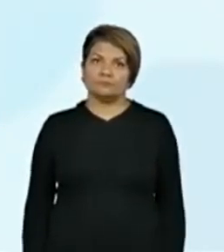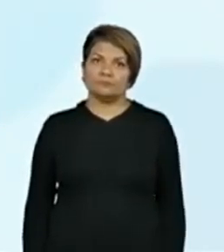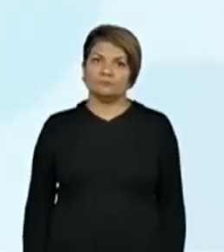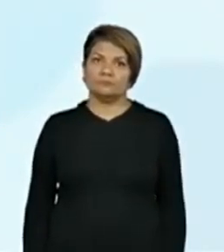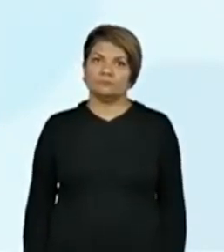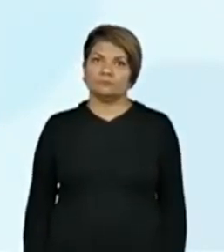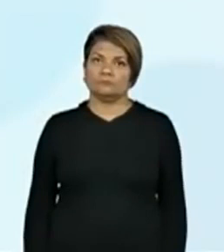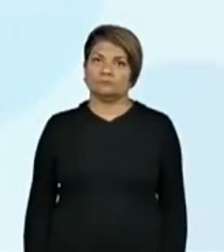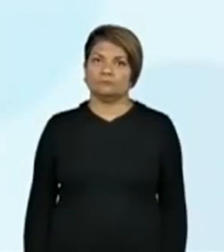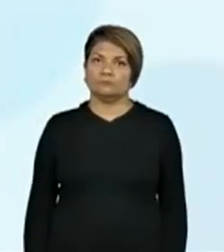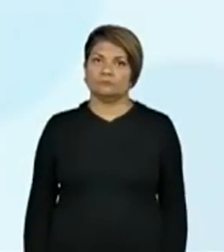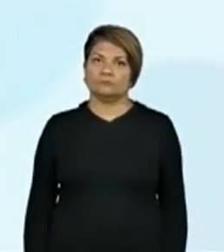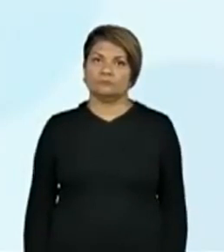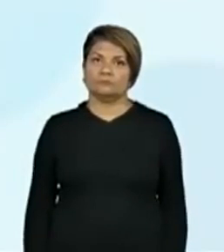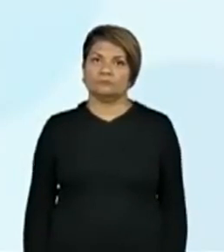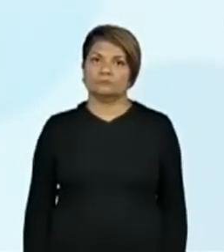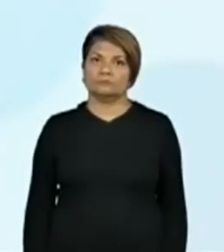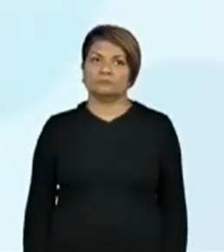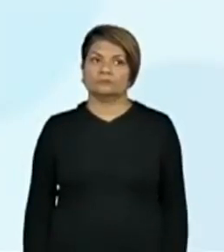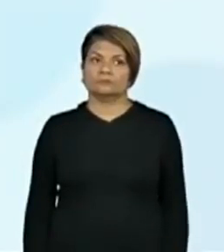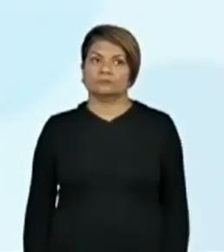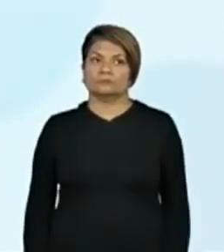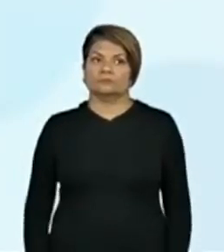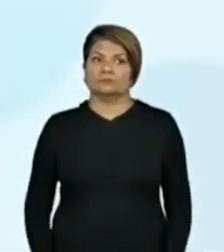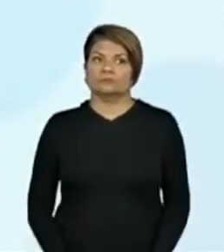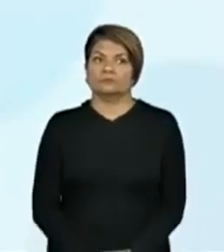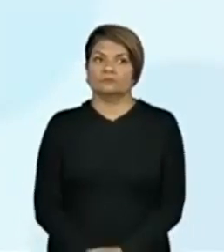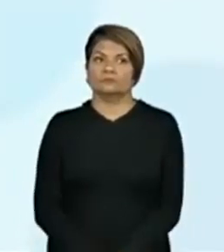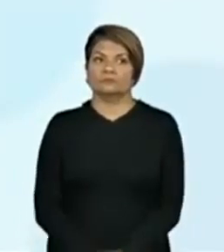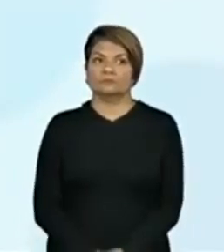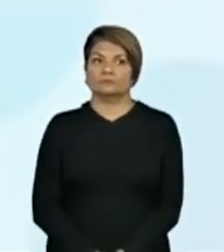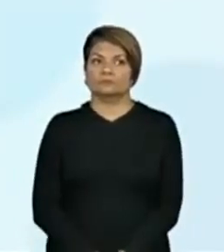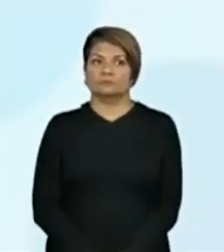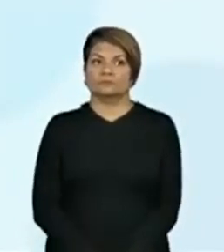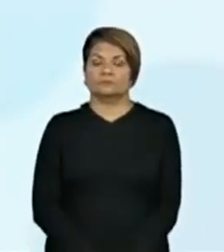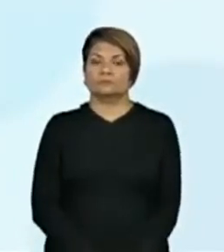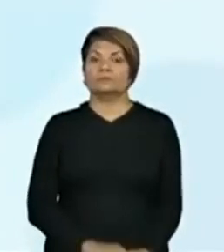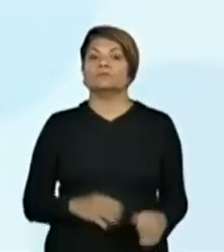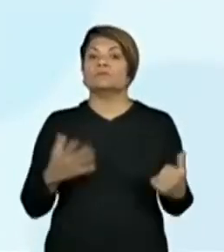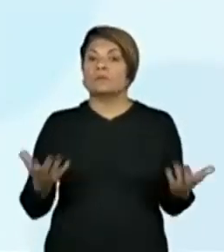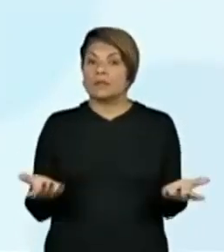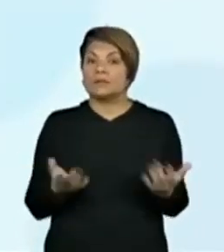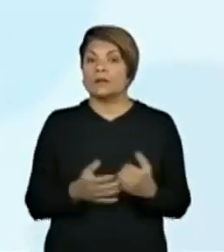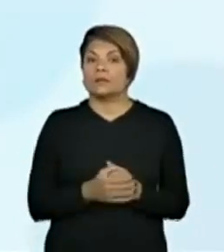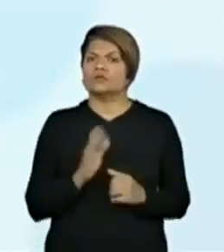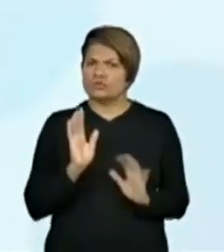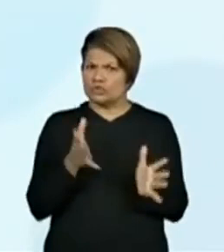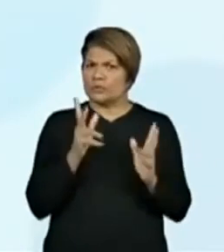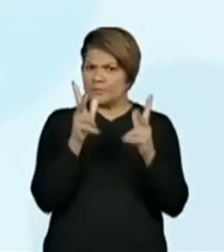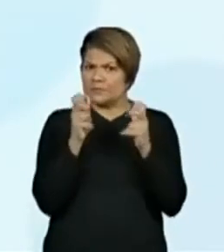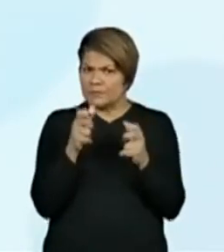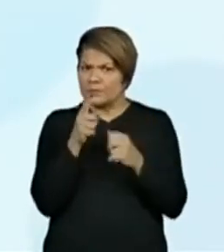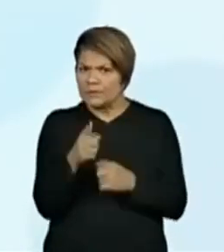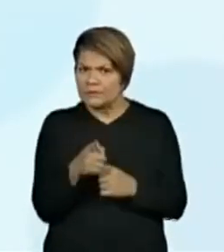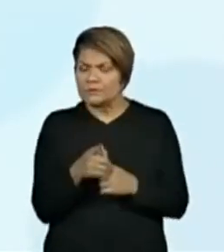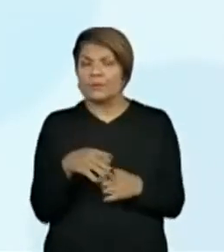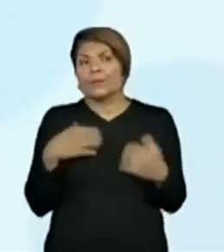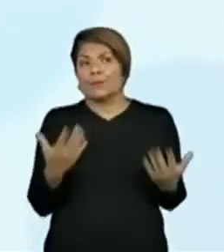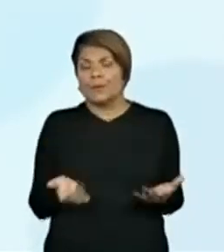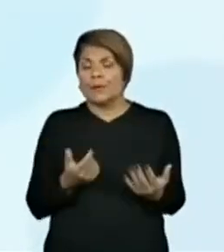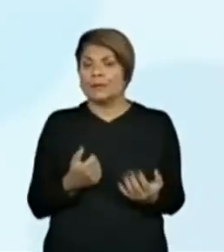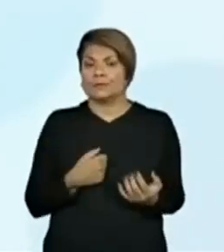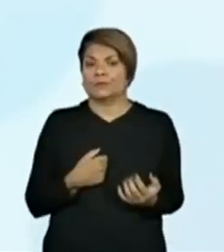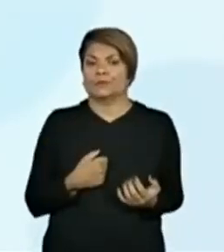posição no número e o valor muda também. O valor muda também. Vocês já repararam isso? Quando a gente muda